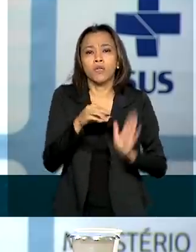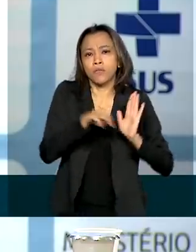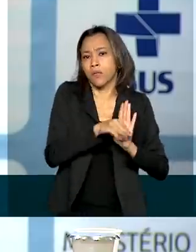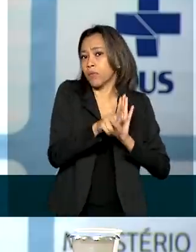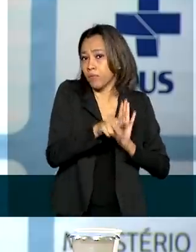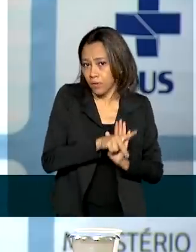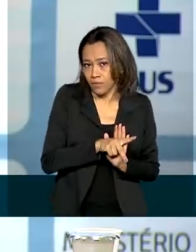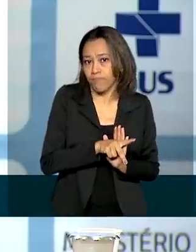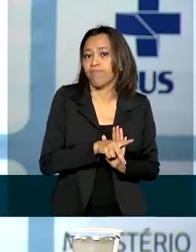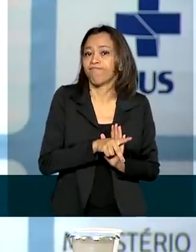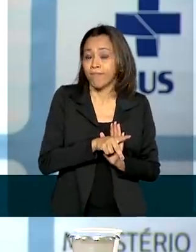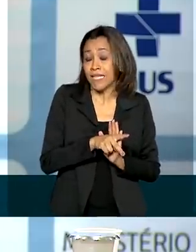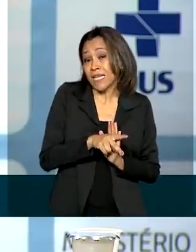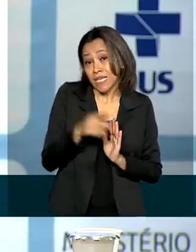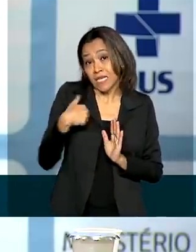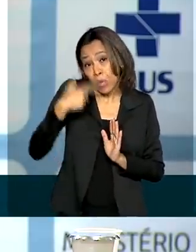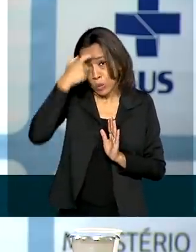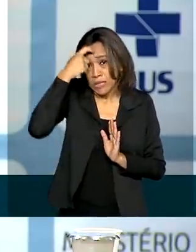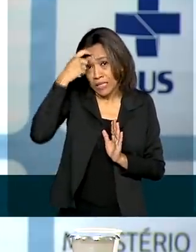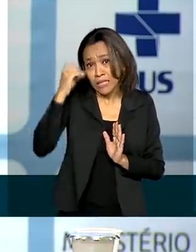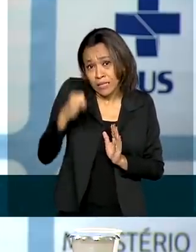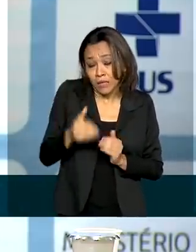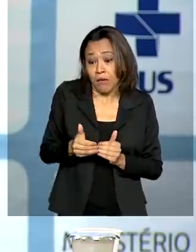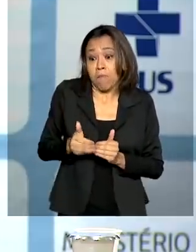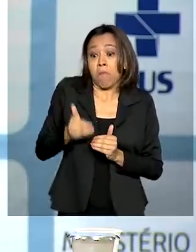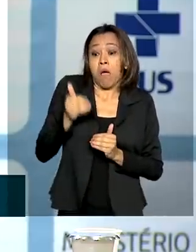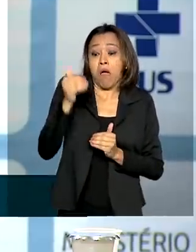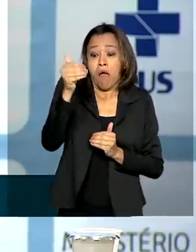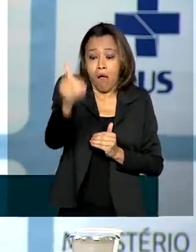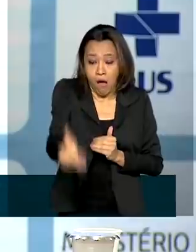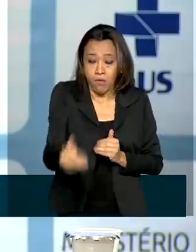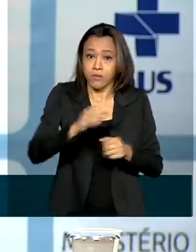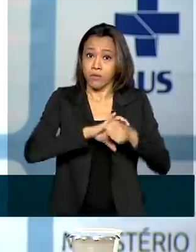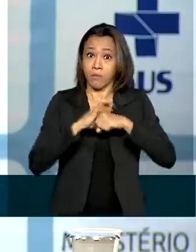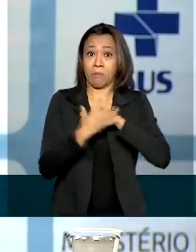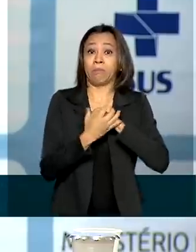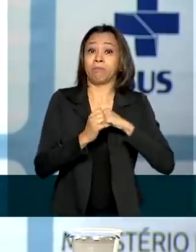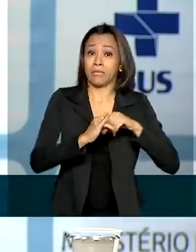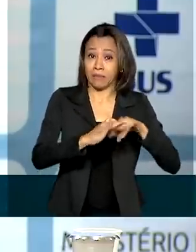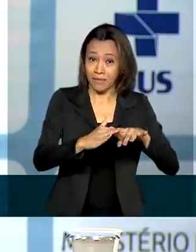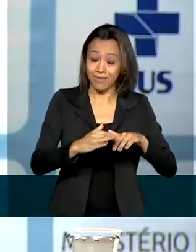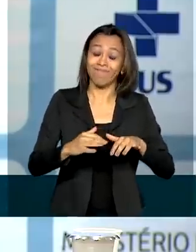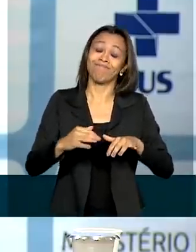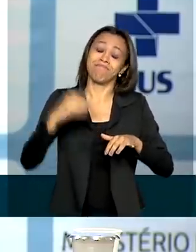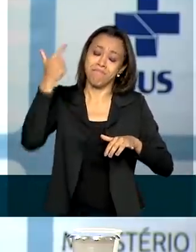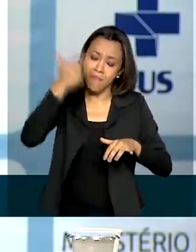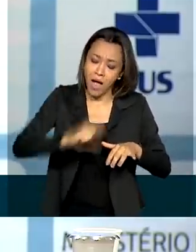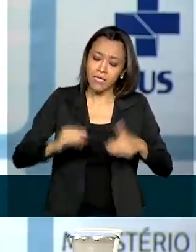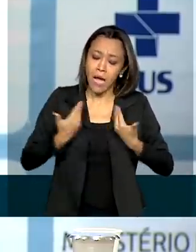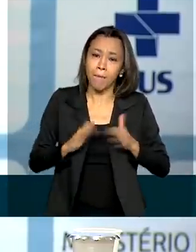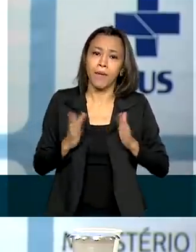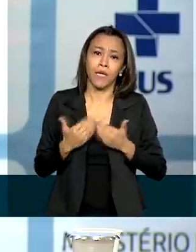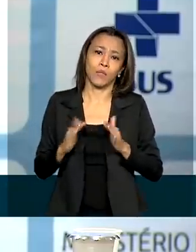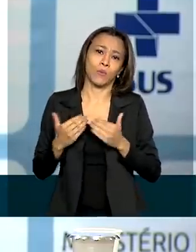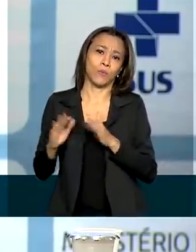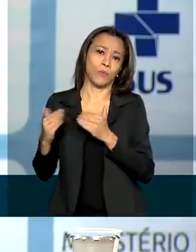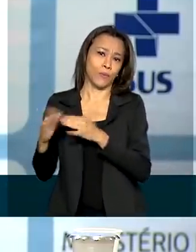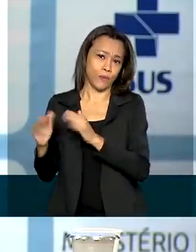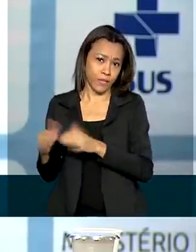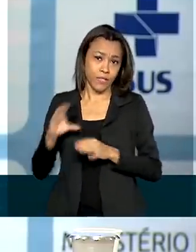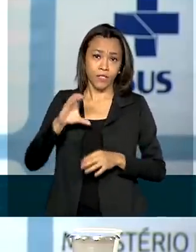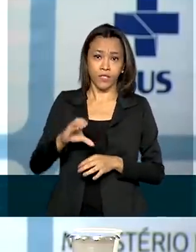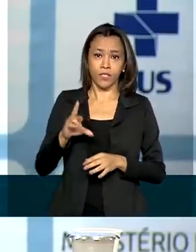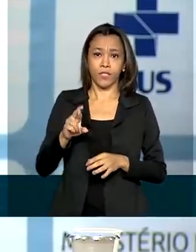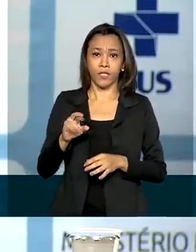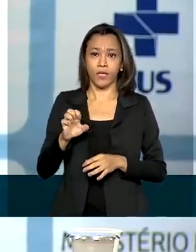a consciência que se a pandemia se estender, provavelmente haverá novas aberturas de créditos extraordinárias para atender